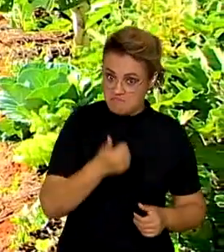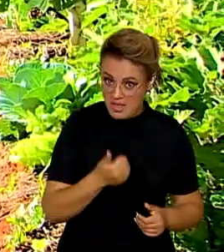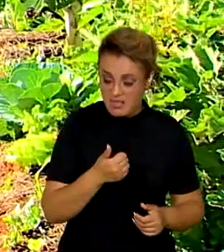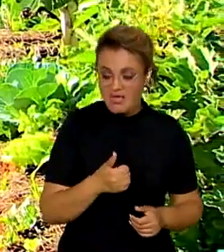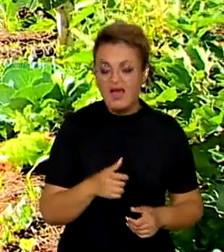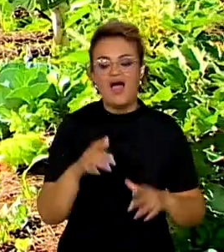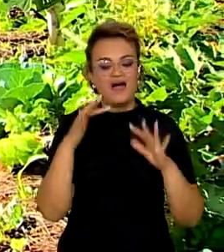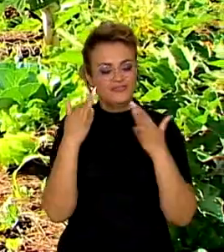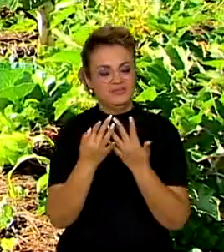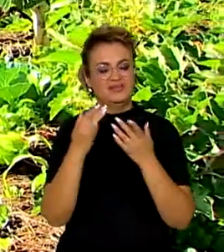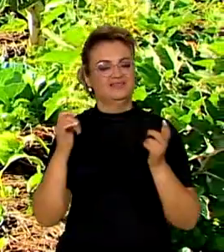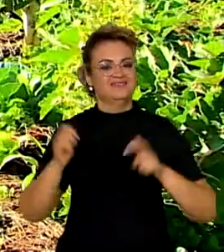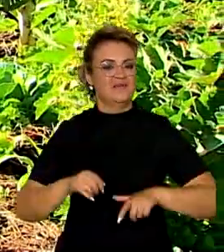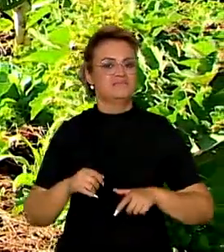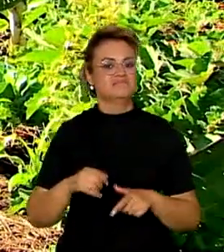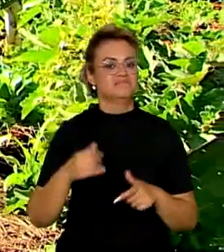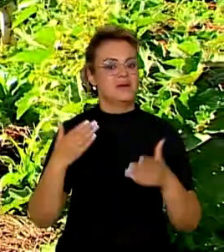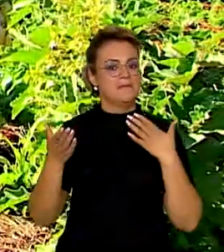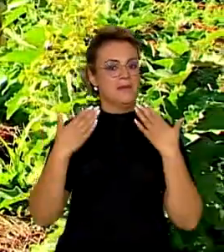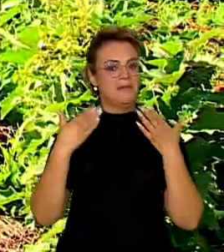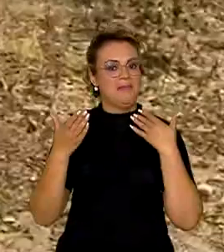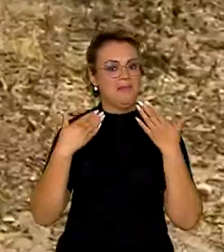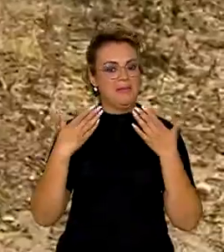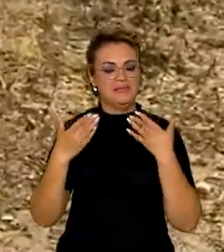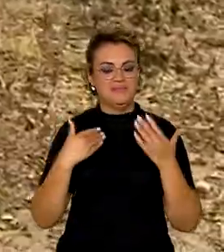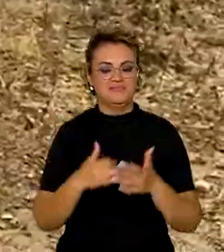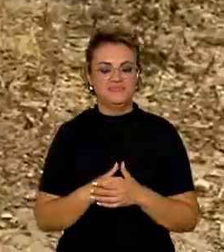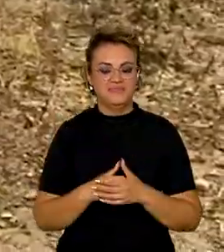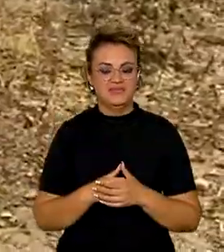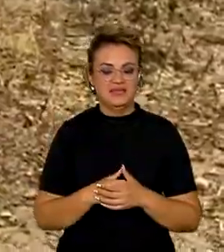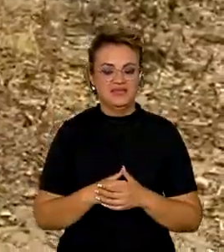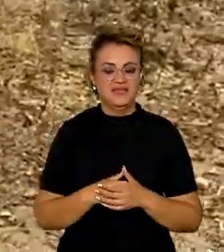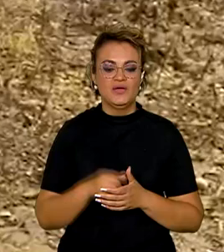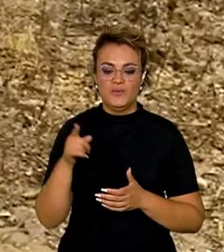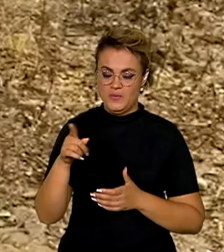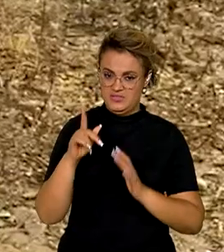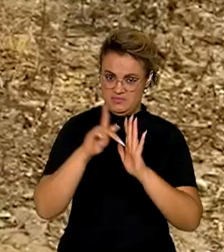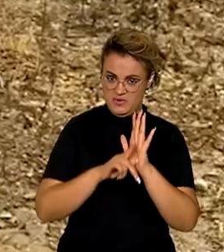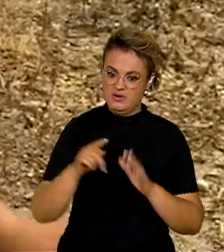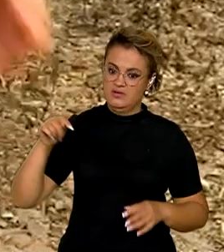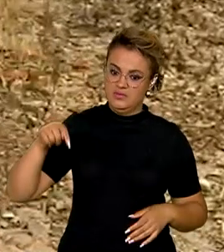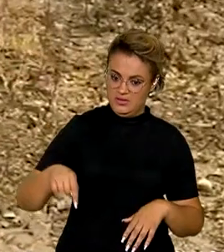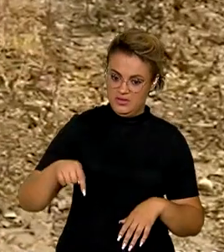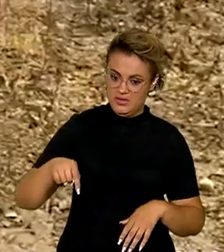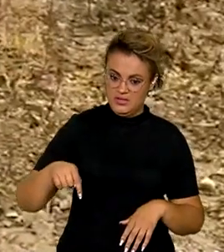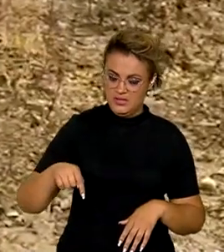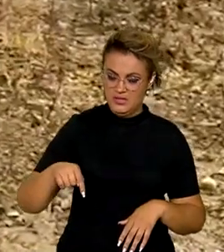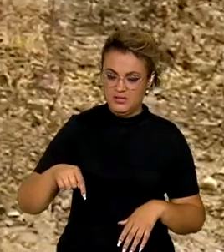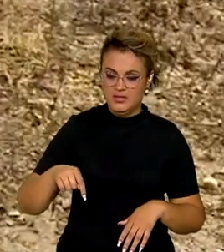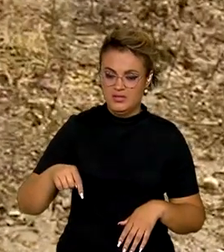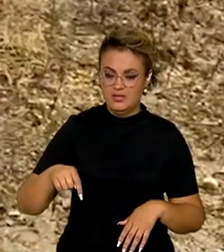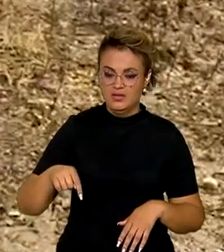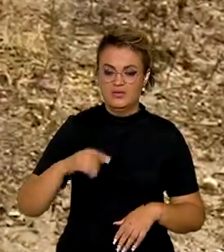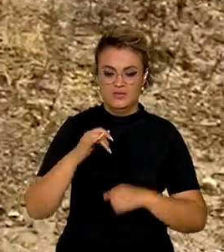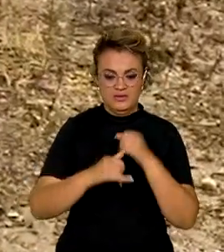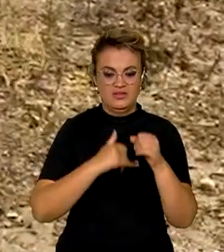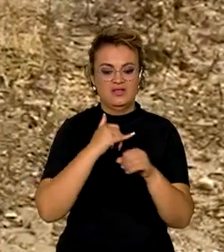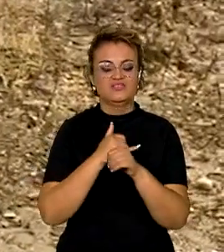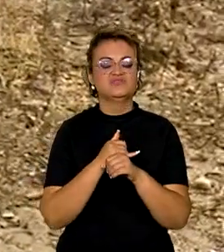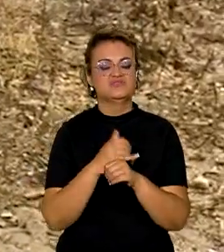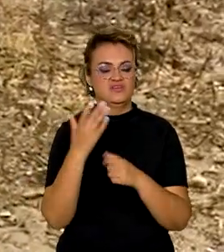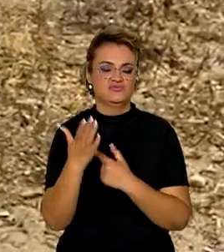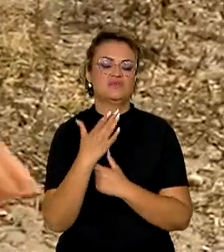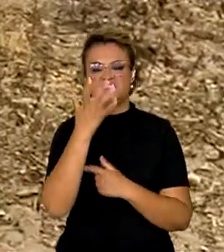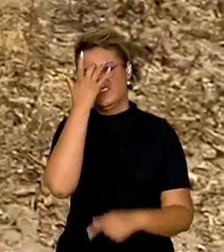a família também vai conversar mais. Com a chegada do programa Rural Mais Conectado vai